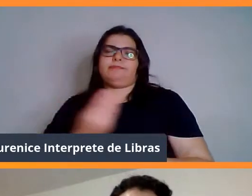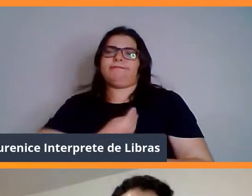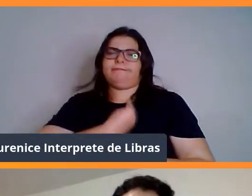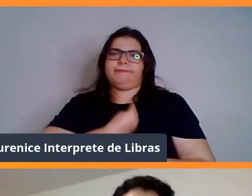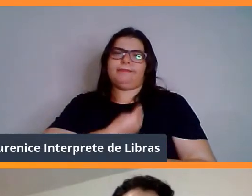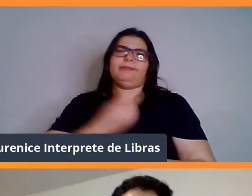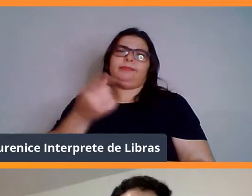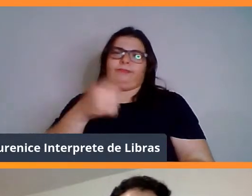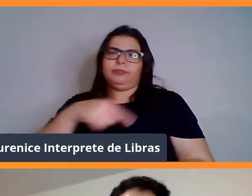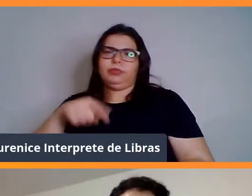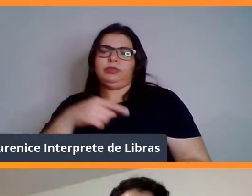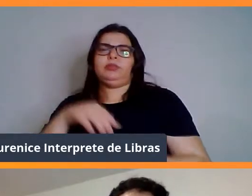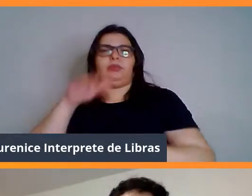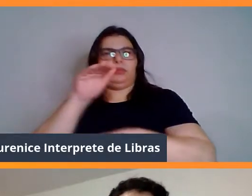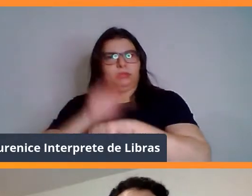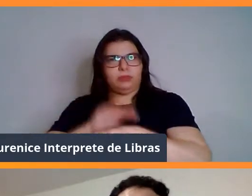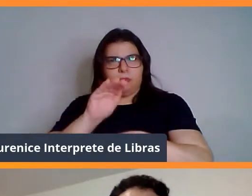de muito,